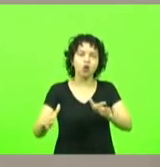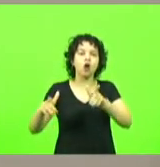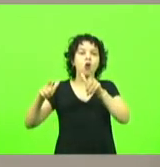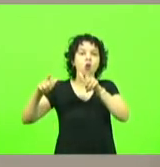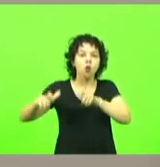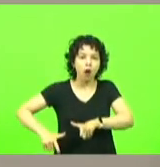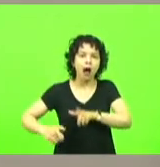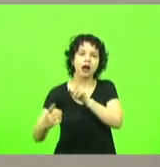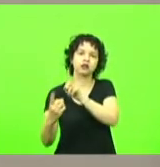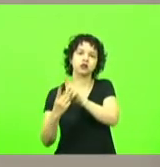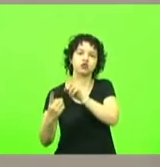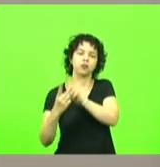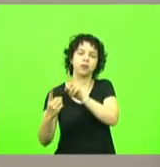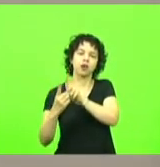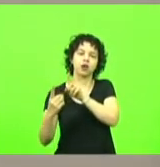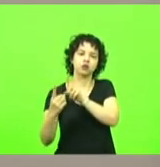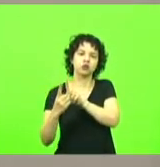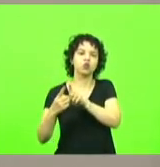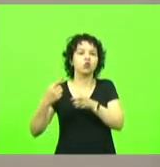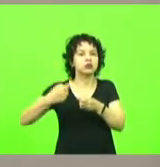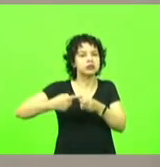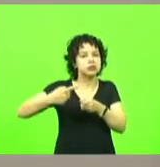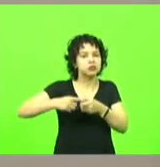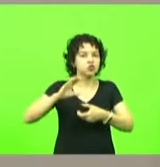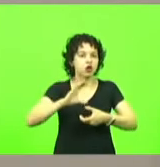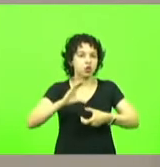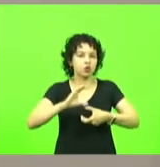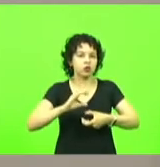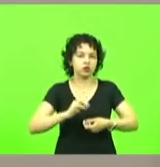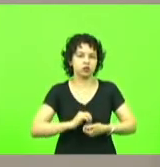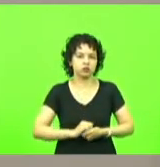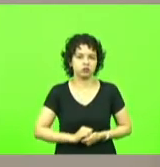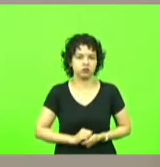do município de Canoinhas em discussão